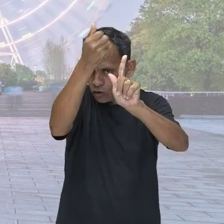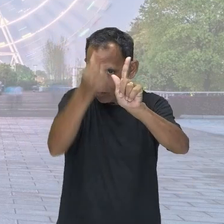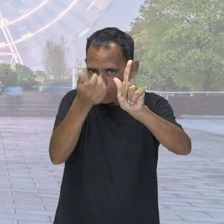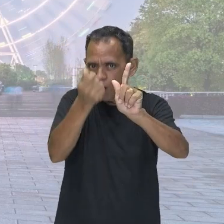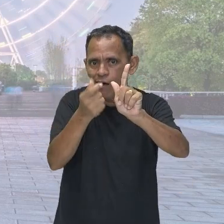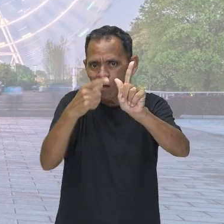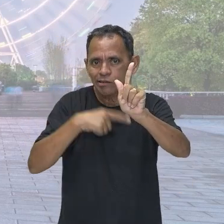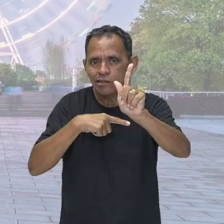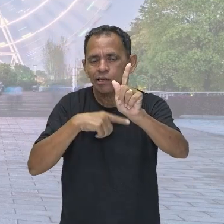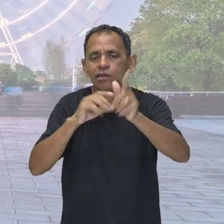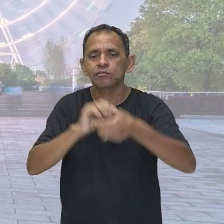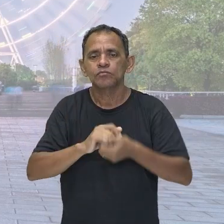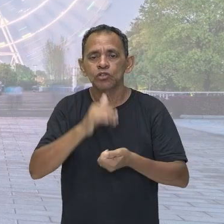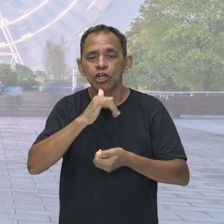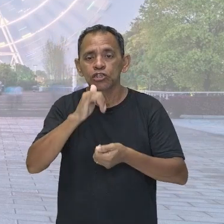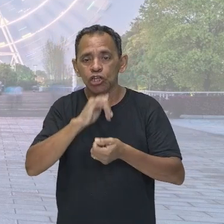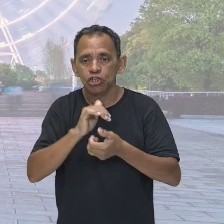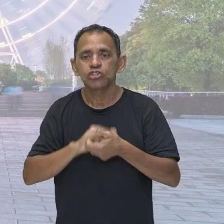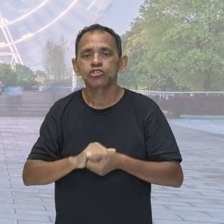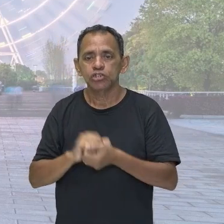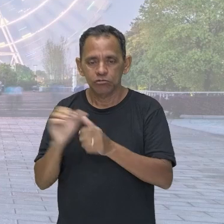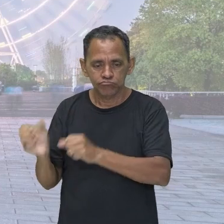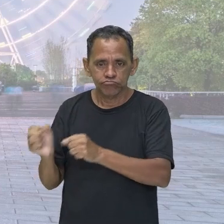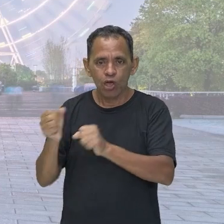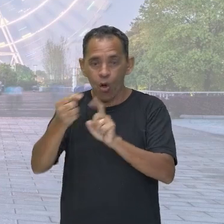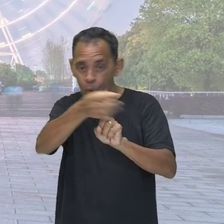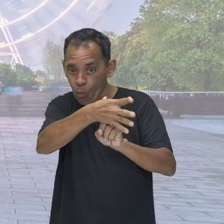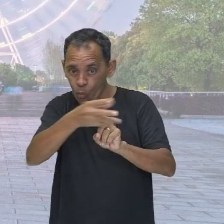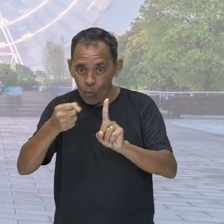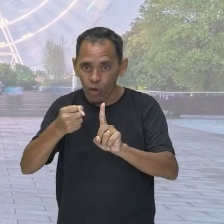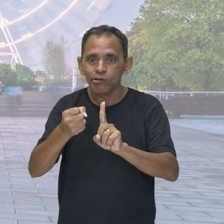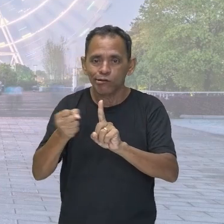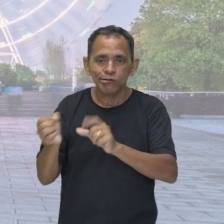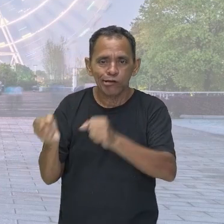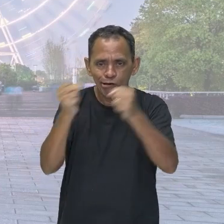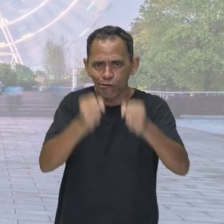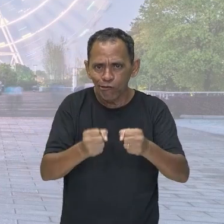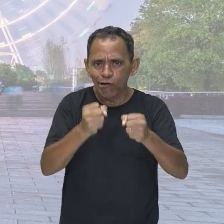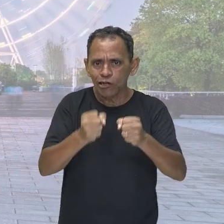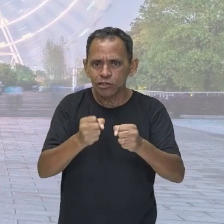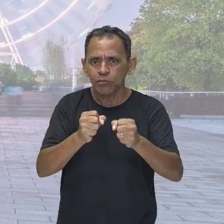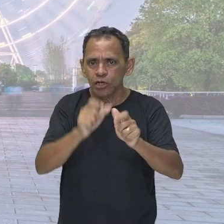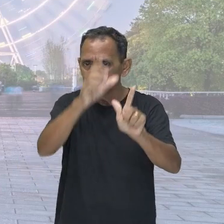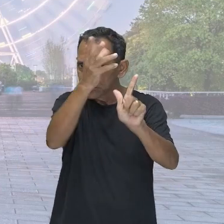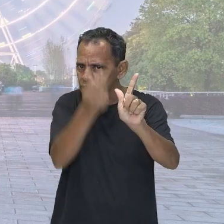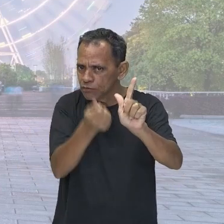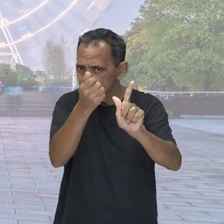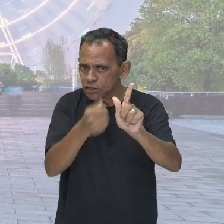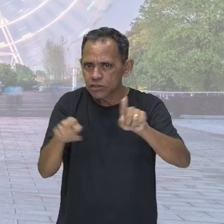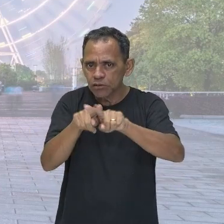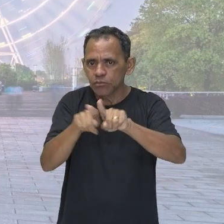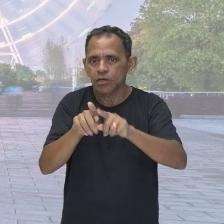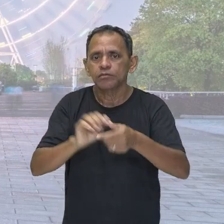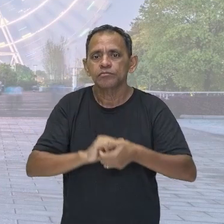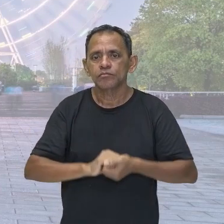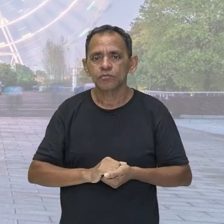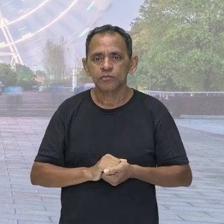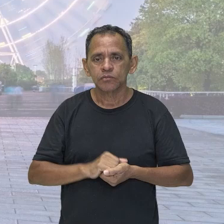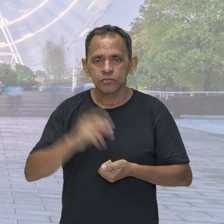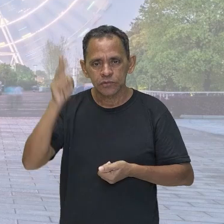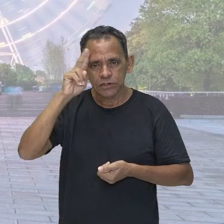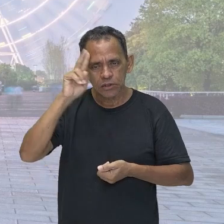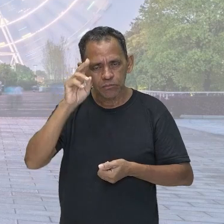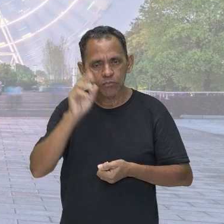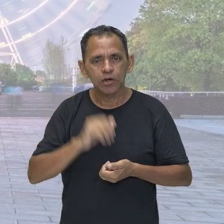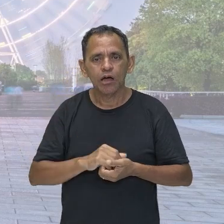E sempre que tu tiver uma mola deformada, é porque esse objeto tem energia potencial elástica. Assim fica fácil de guardar e